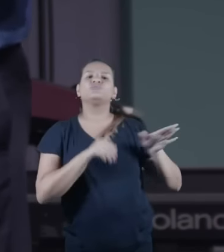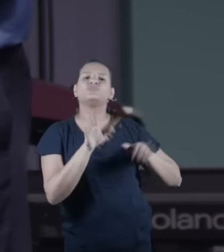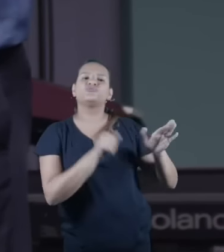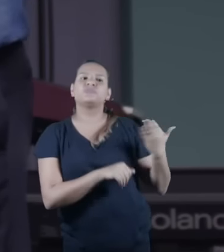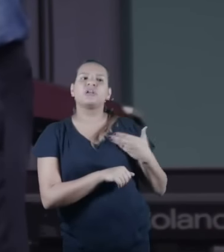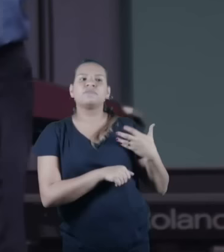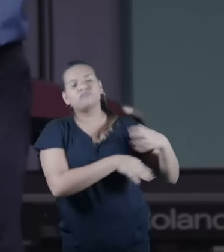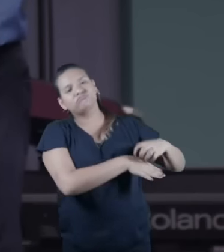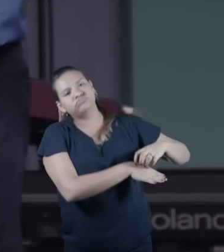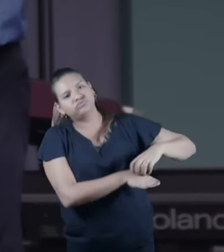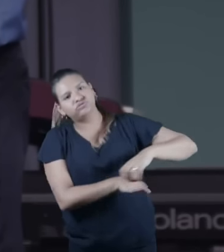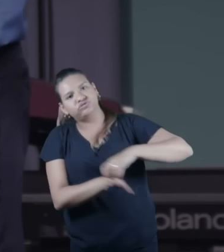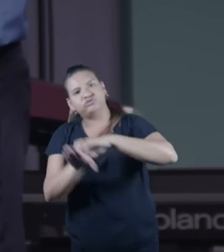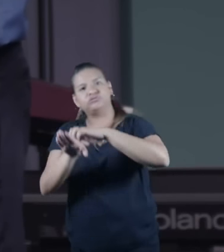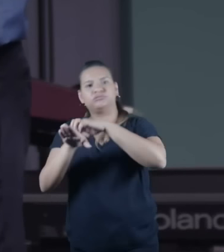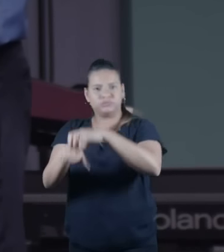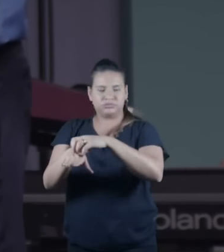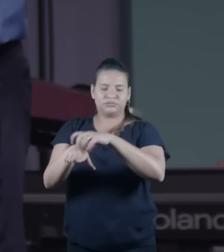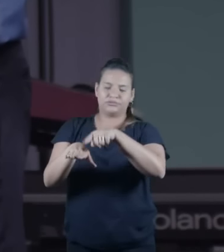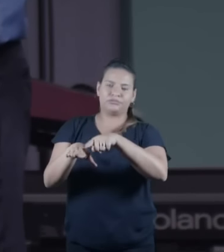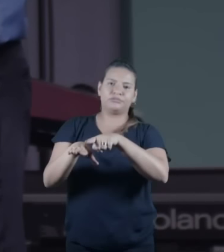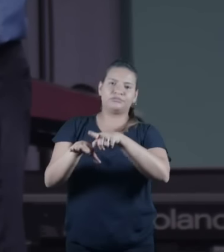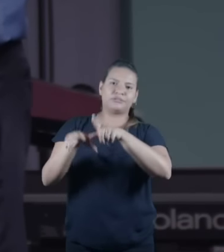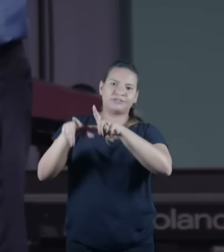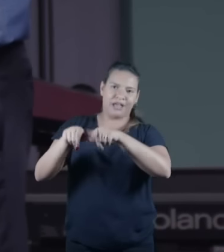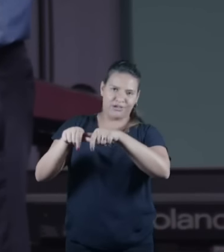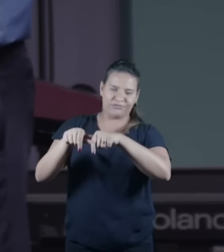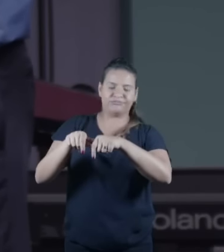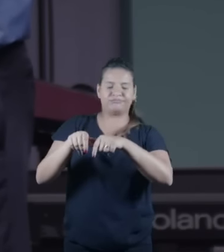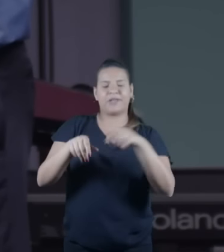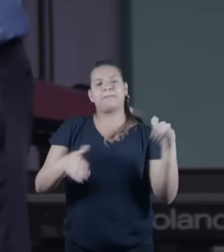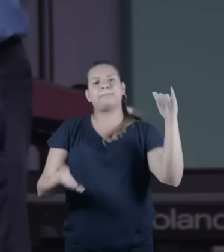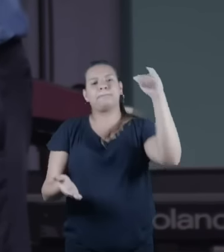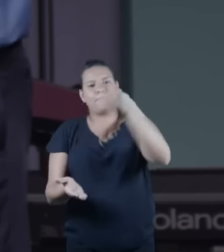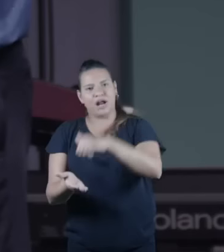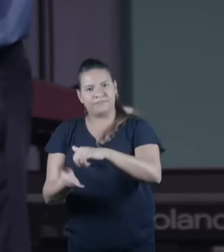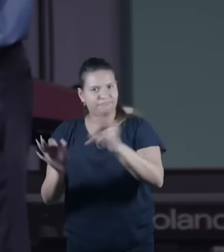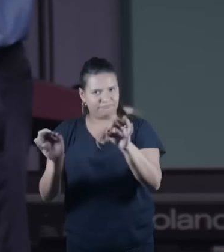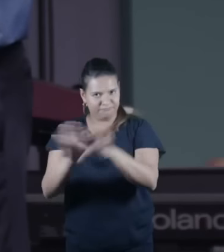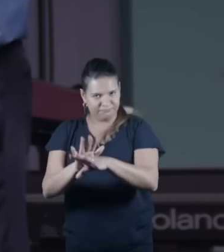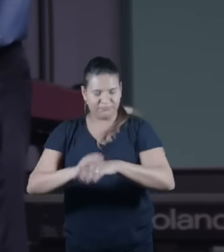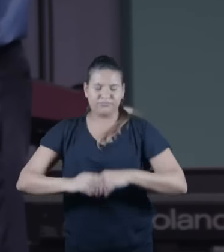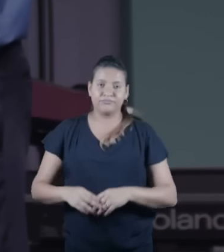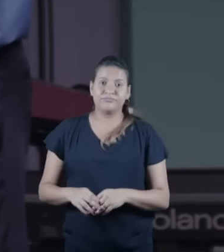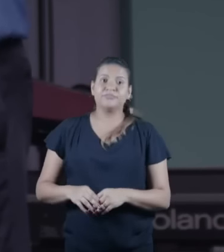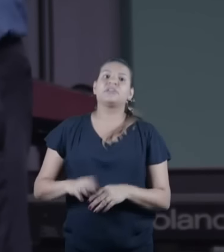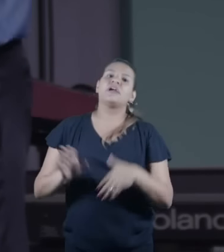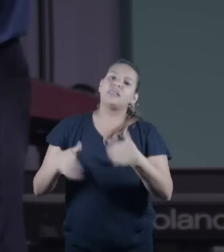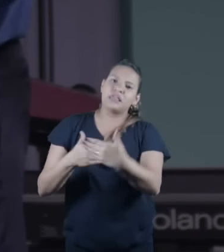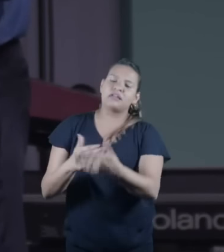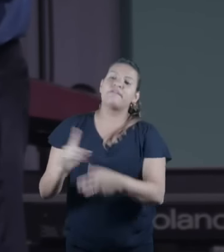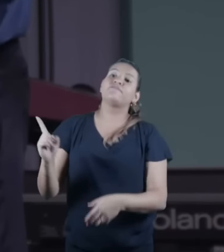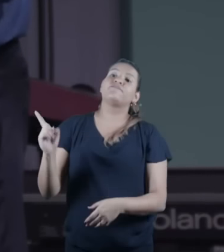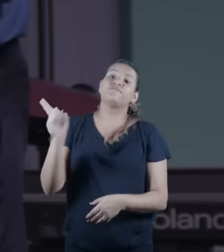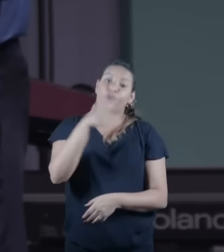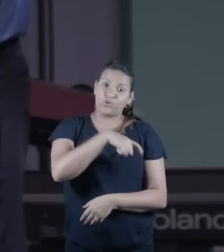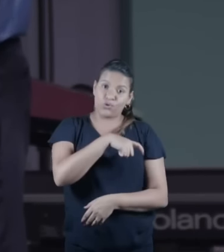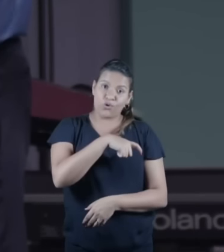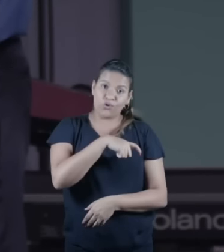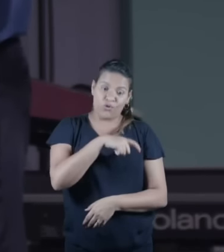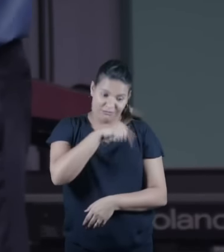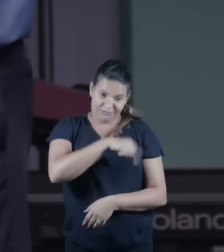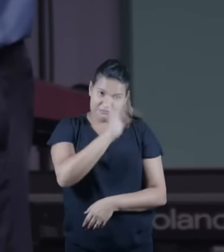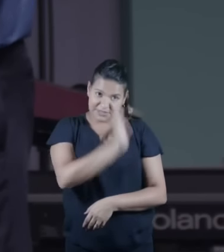quando nós voltamos de lá a igreja foi tão abençoada não só financeiramente